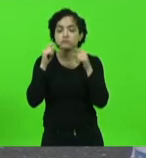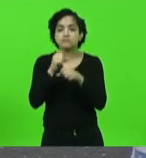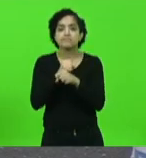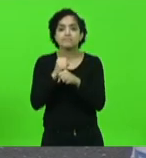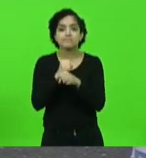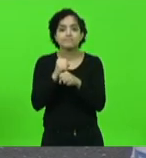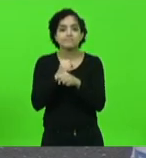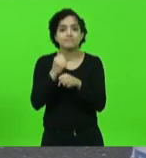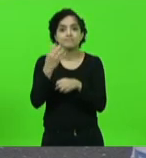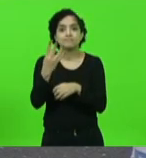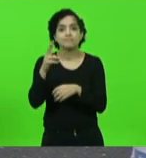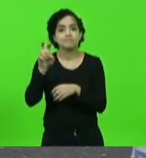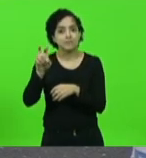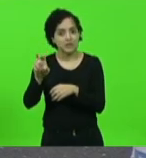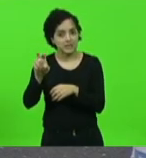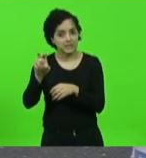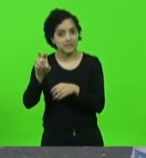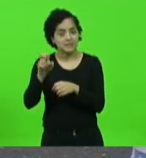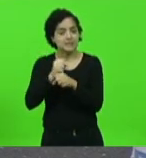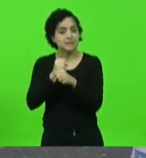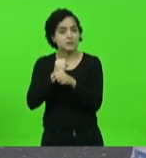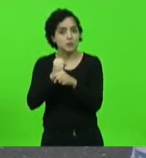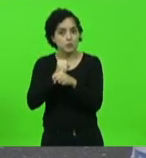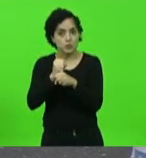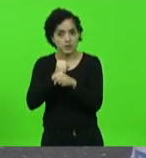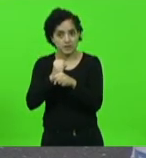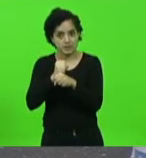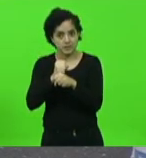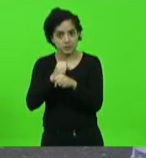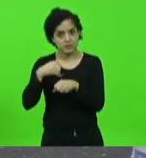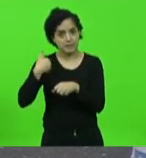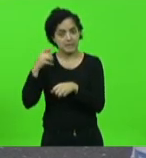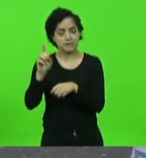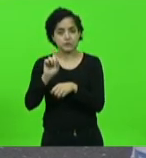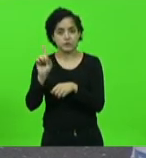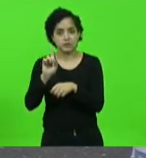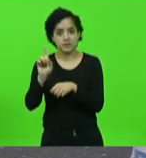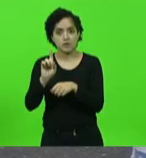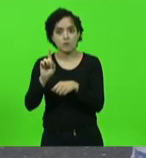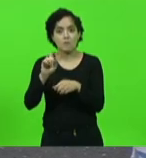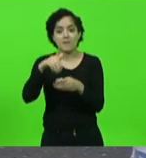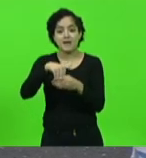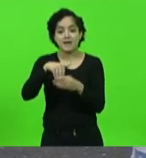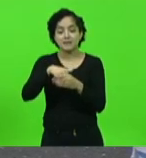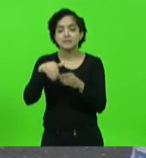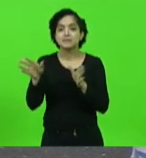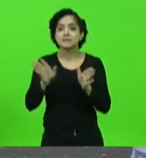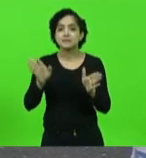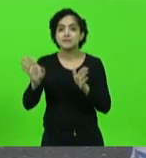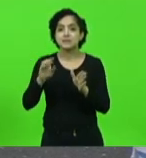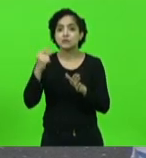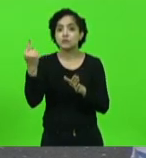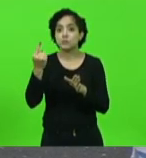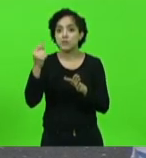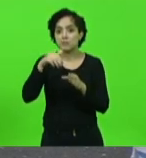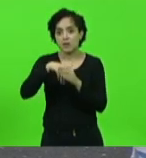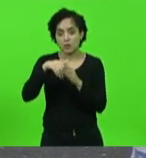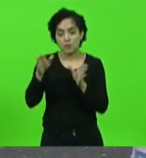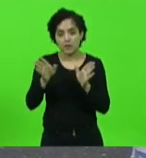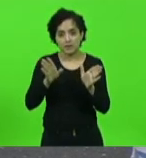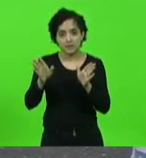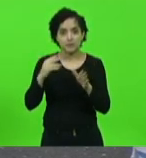anos não de idade mas de mandatos do seu primeiro mandato como